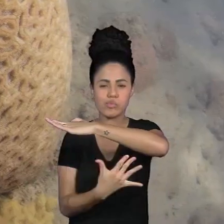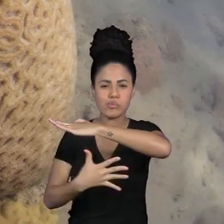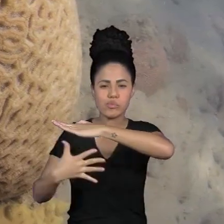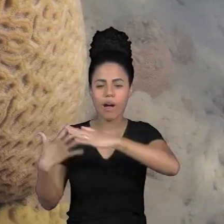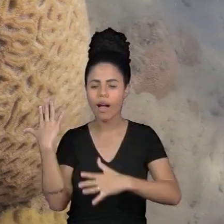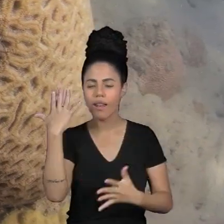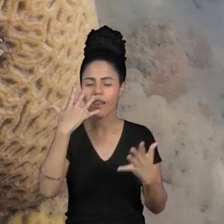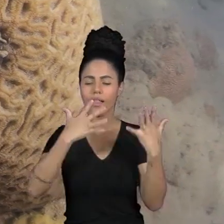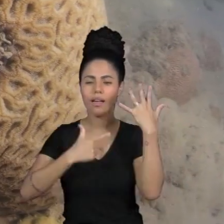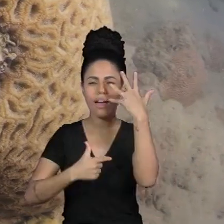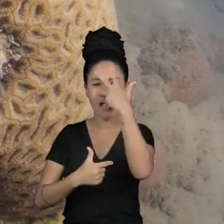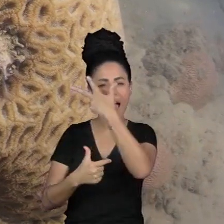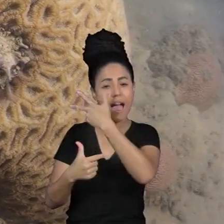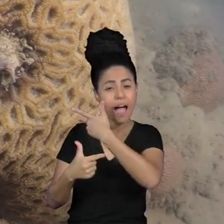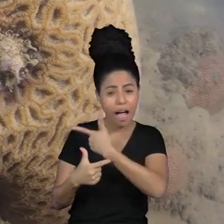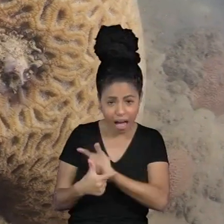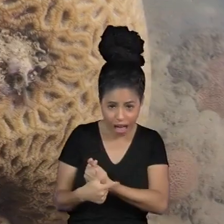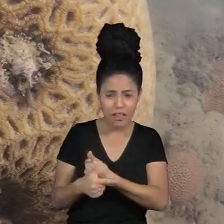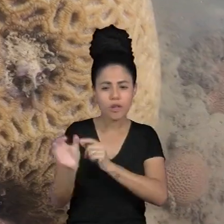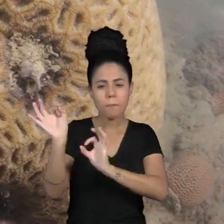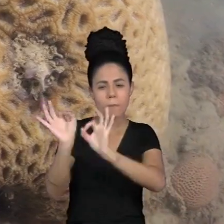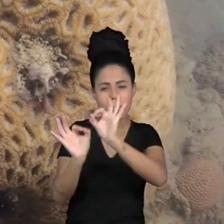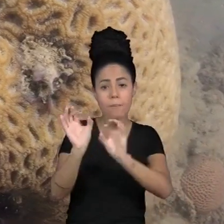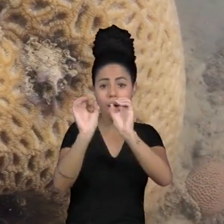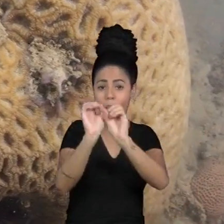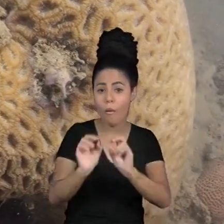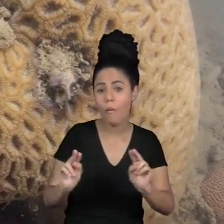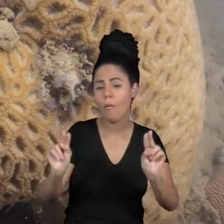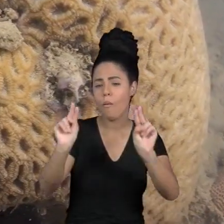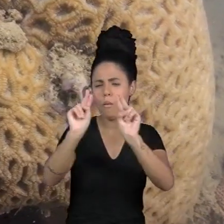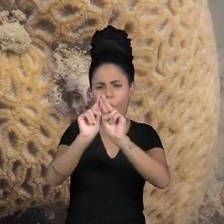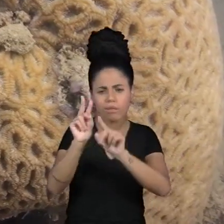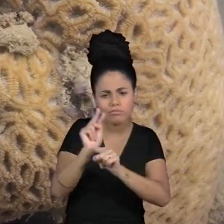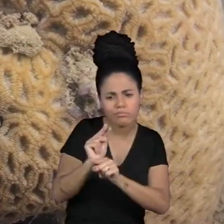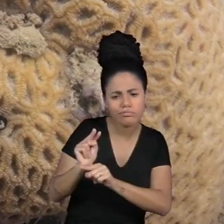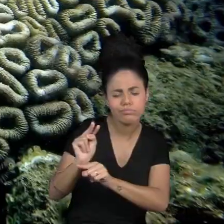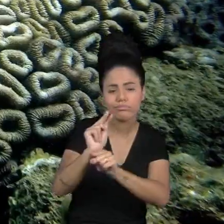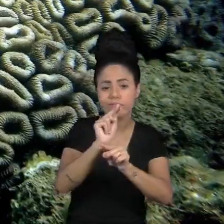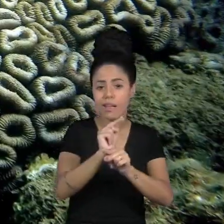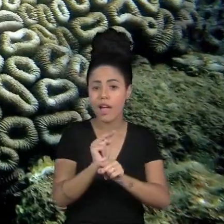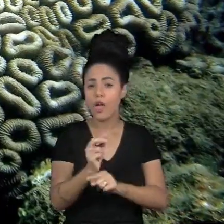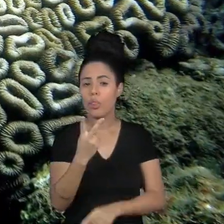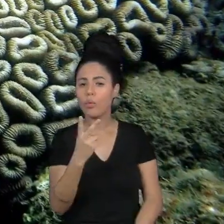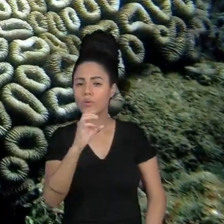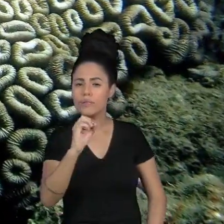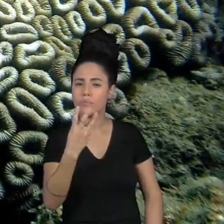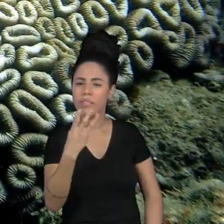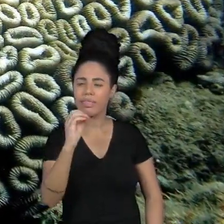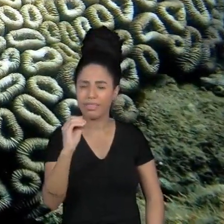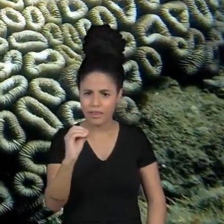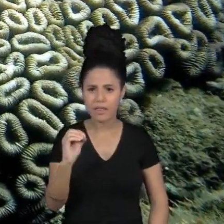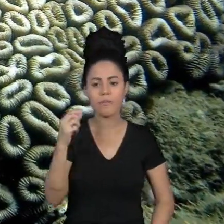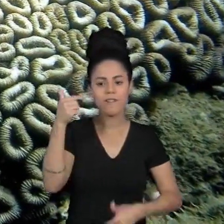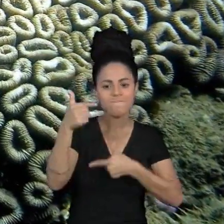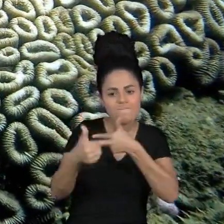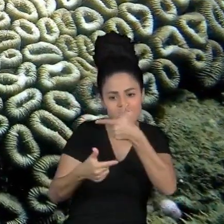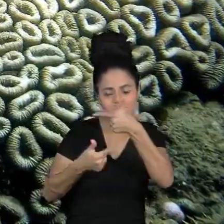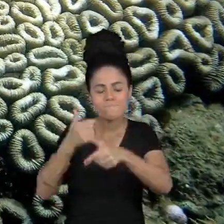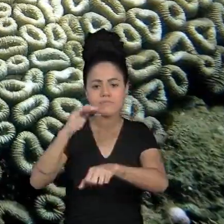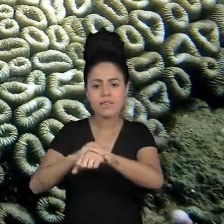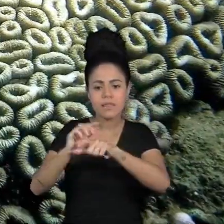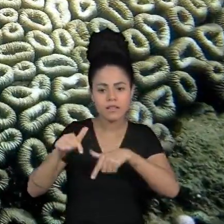estabelecida pela organização das nações unidas temos até 2030 para implementar ações de